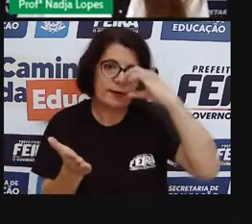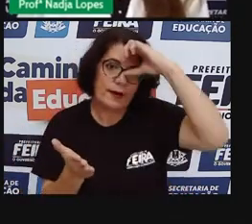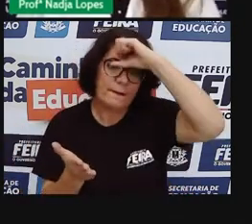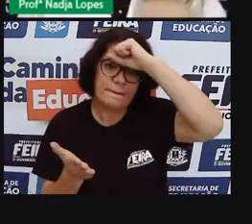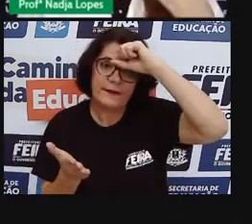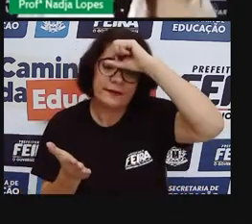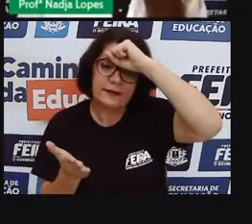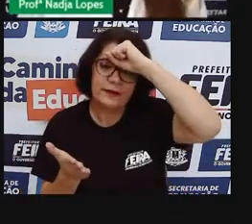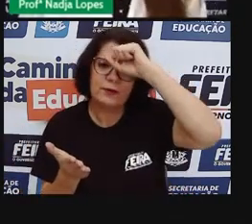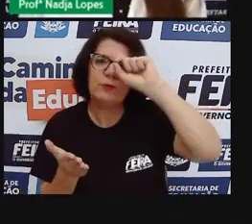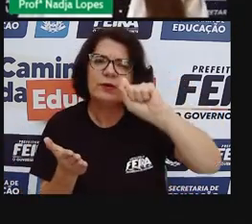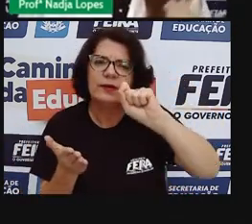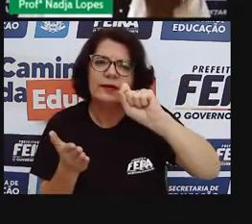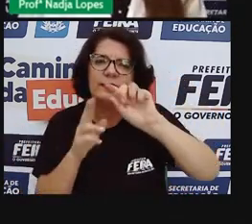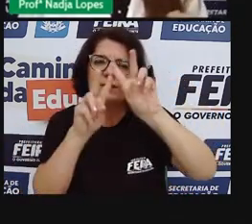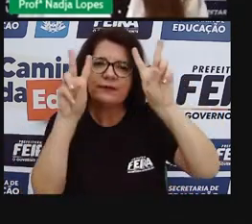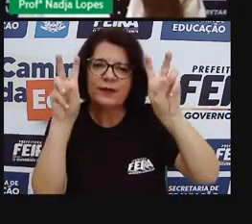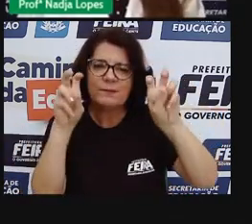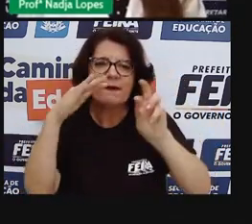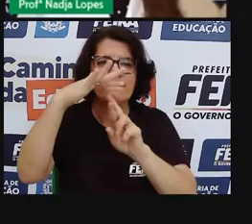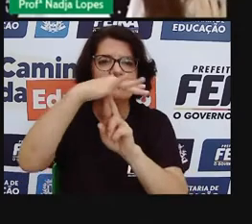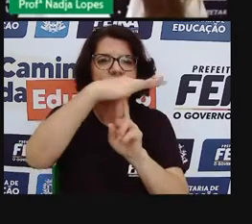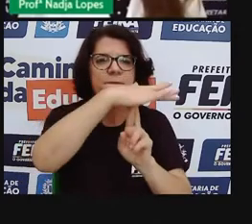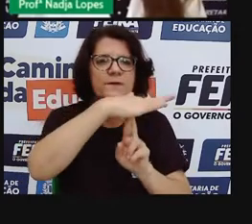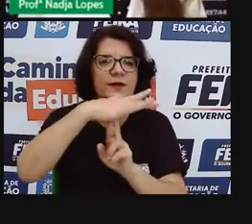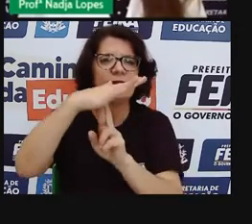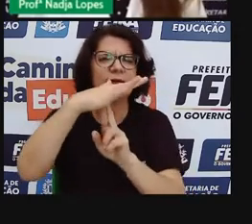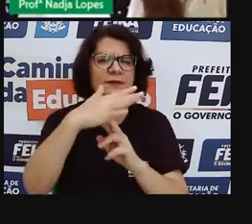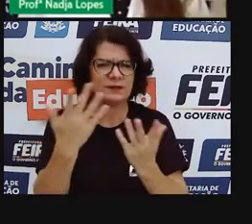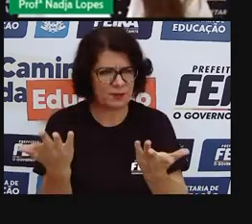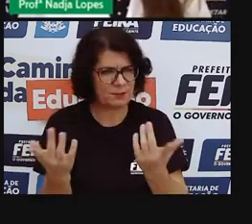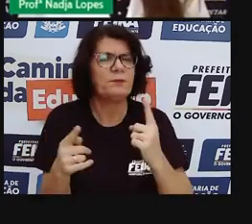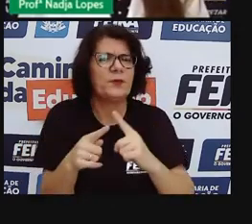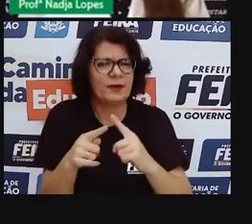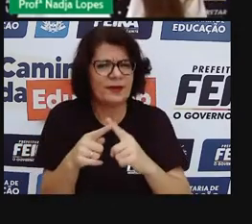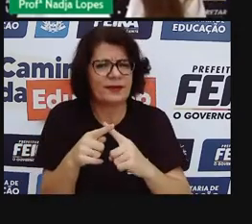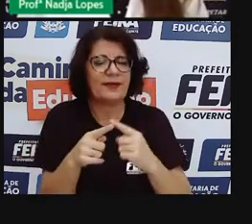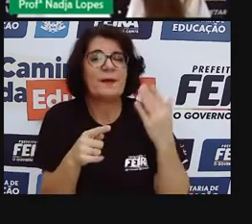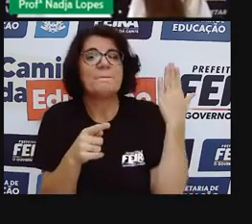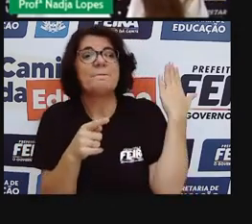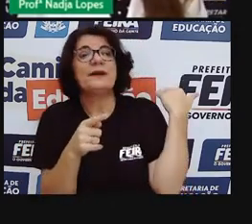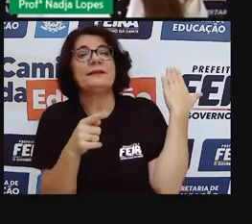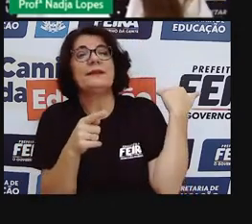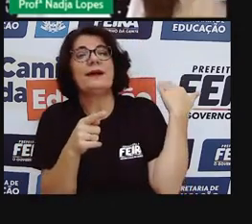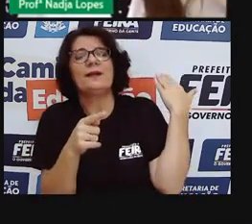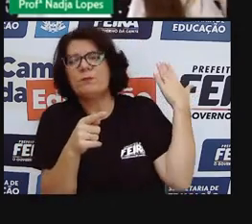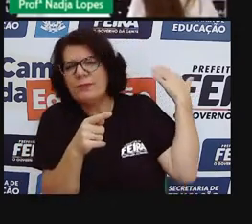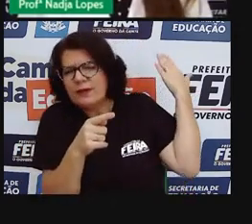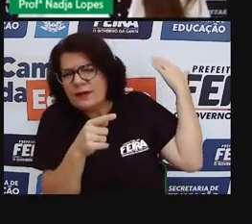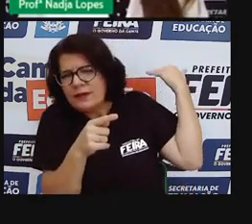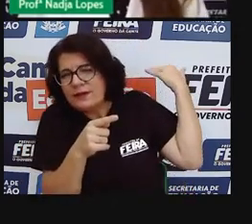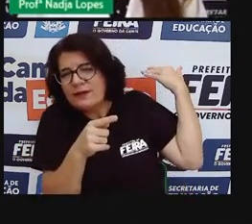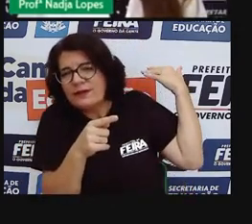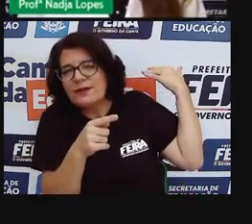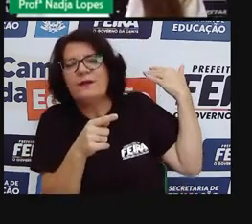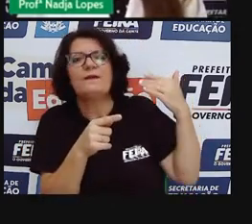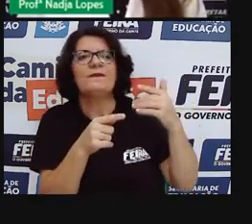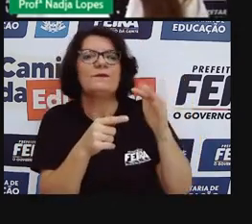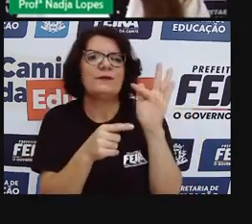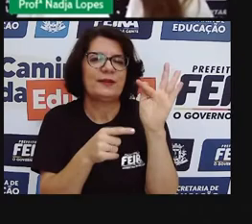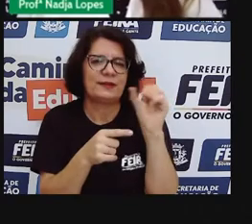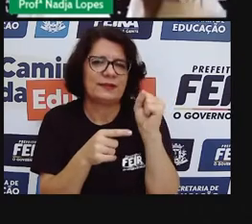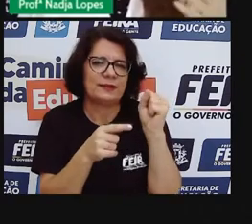Porque a nossa cidade, ela começou com feira, feira livre. Então é, né? Os historiadores contam